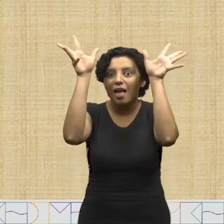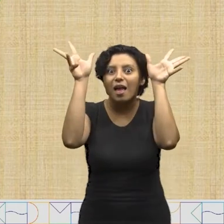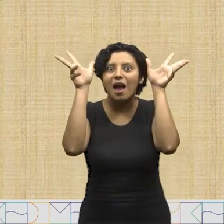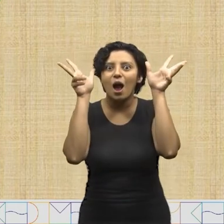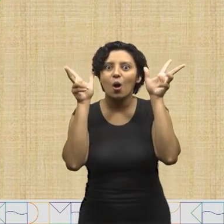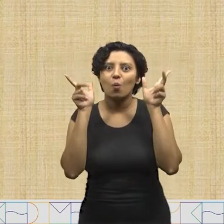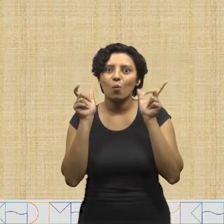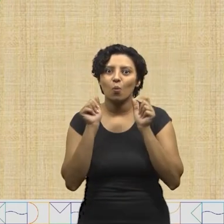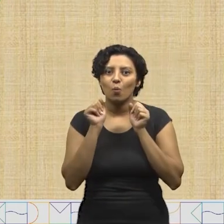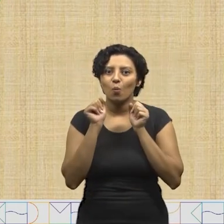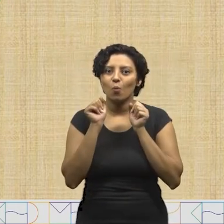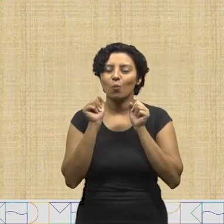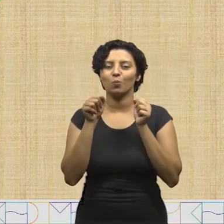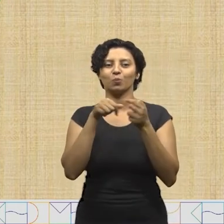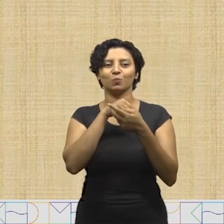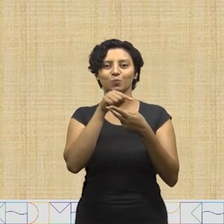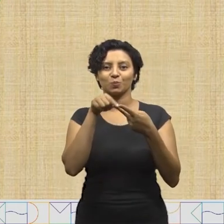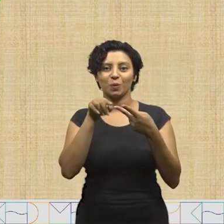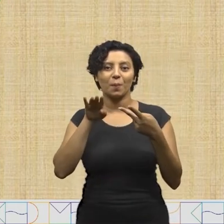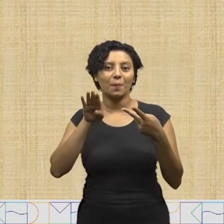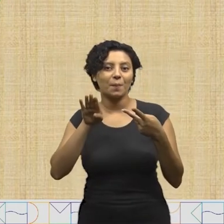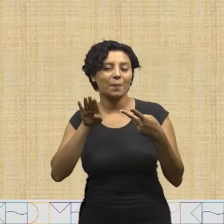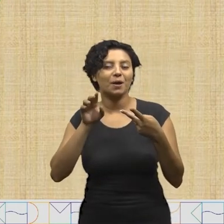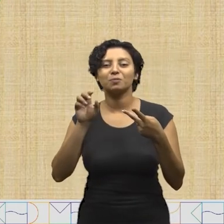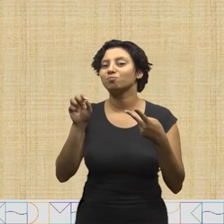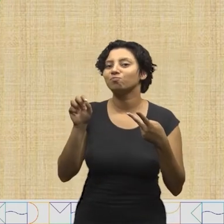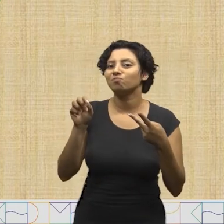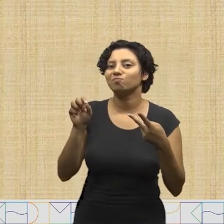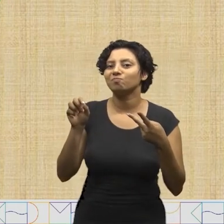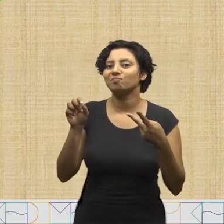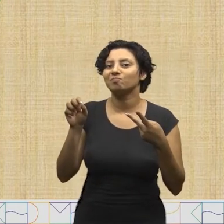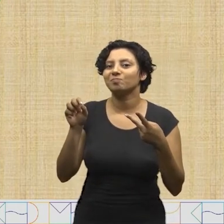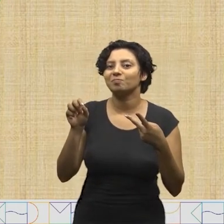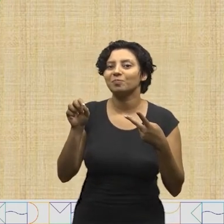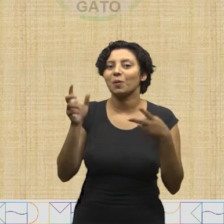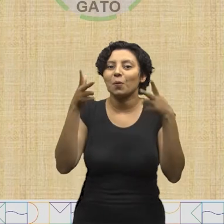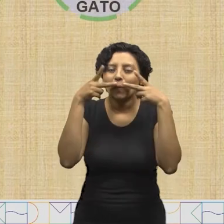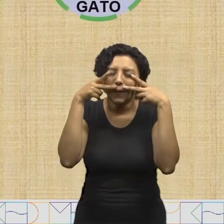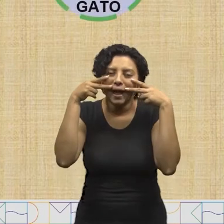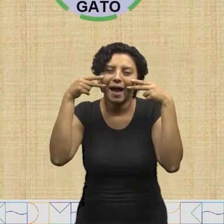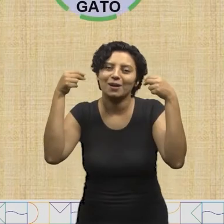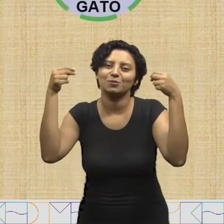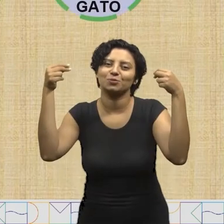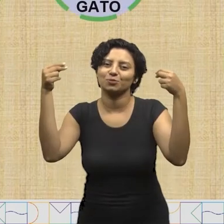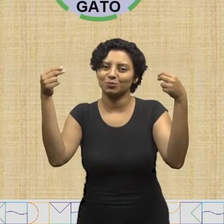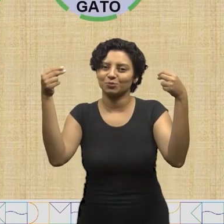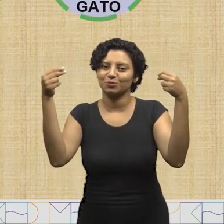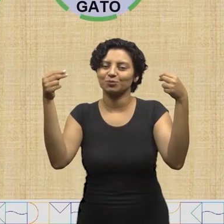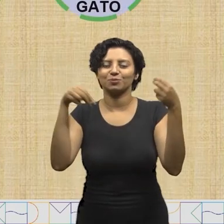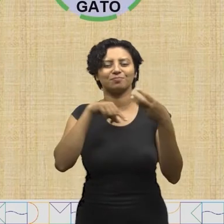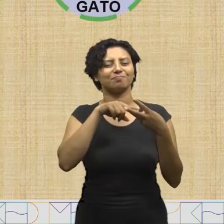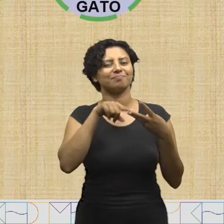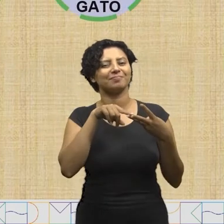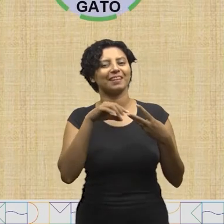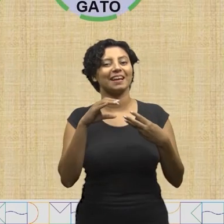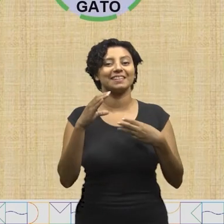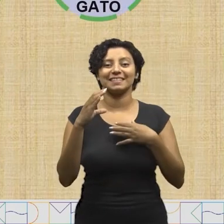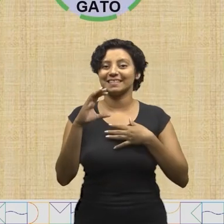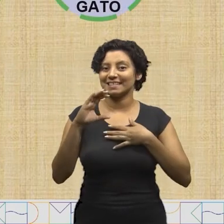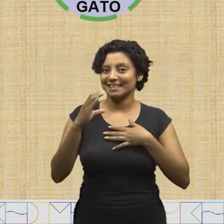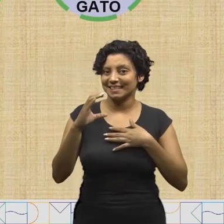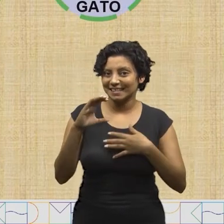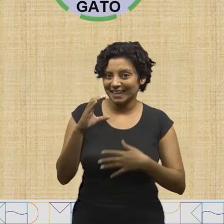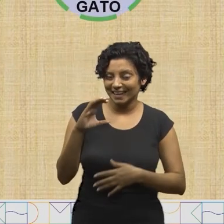Será que é o leão? Será que é a letrinha B? O gato? Ou